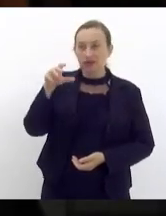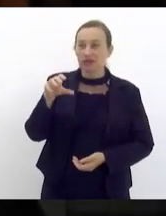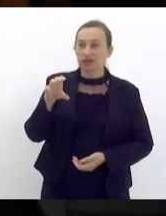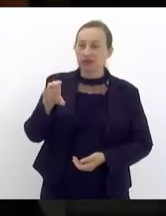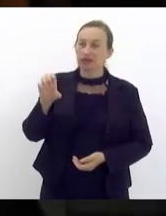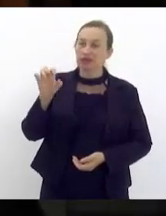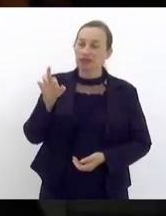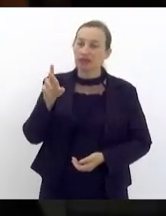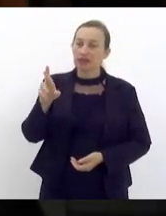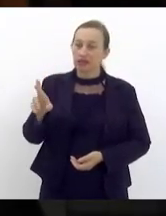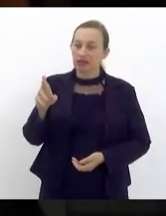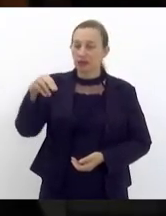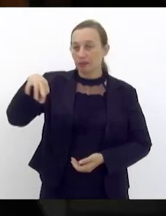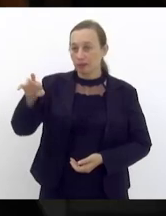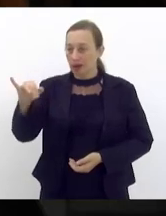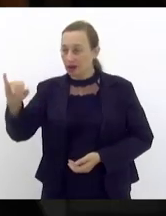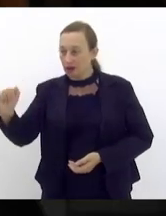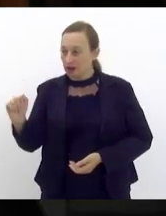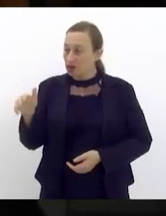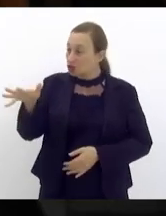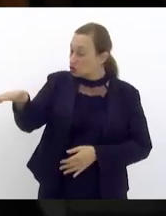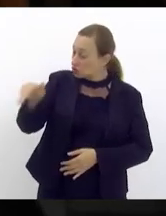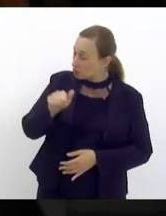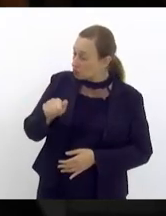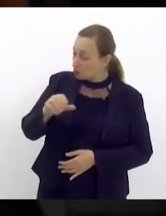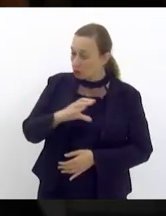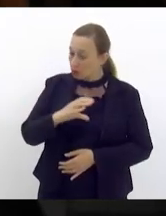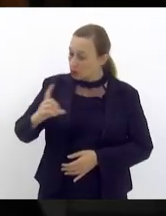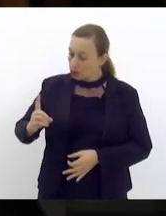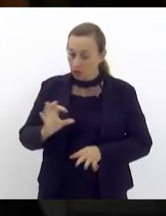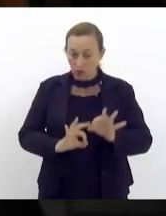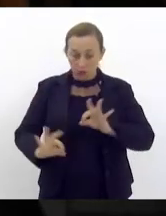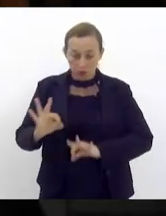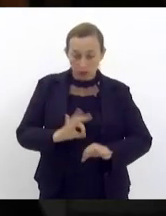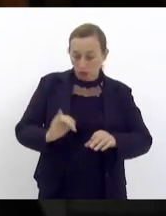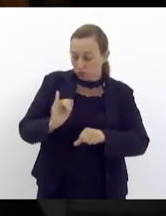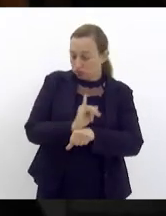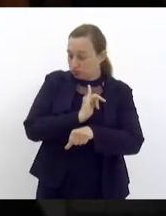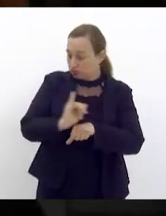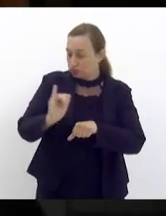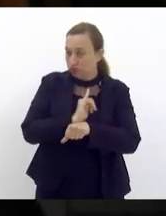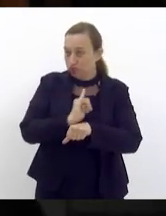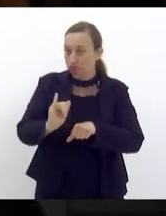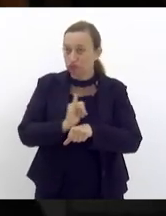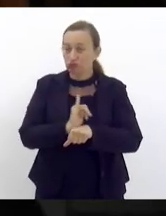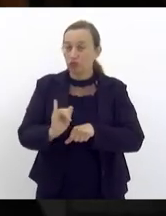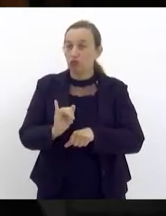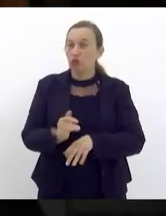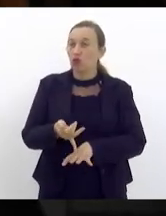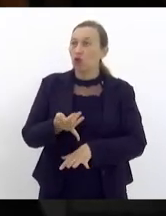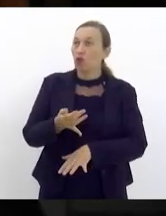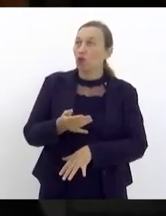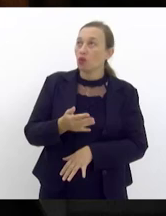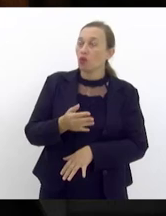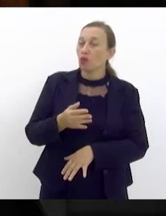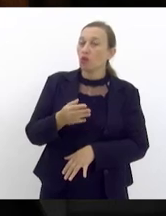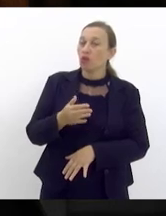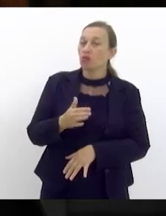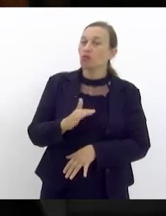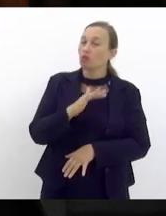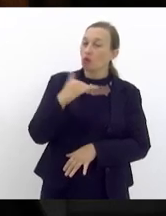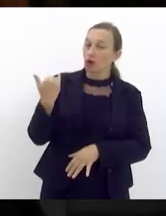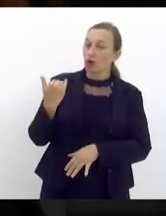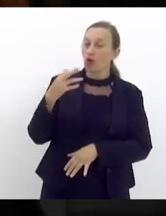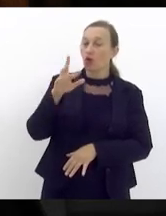chamou alguém para coordenar esse plano estratégico que foi o falecido Rodrigo Lopes